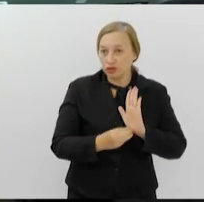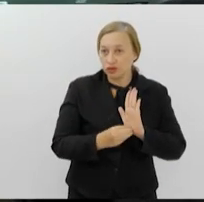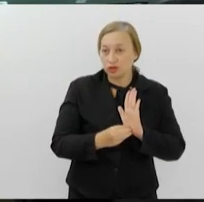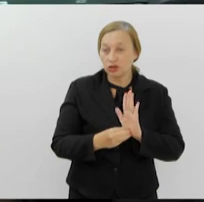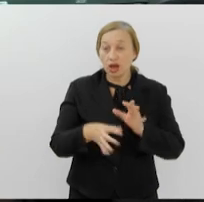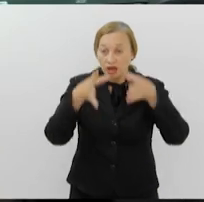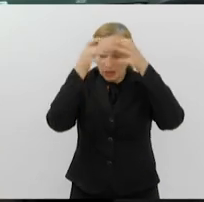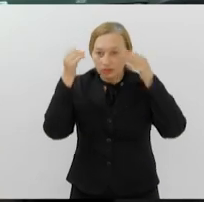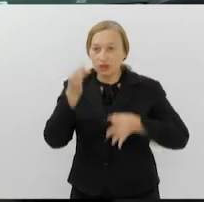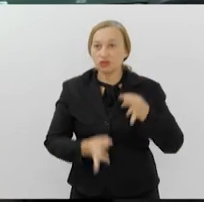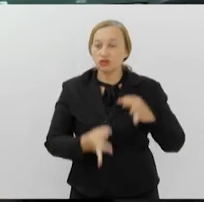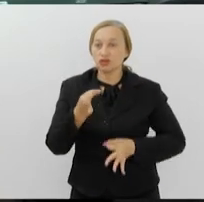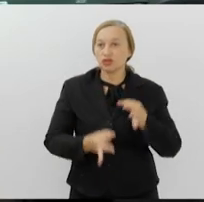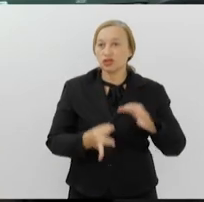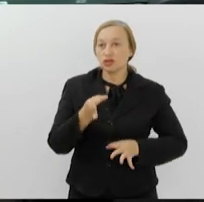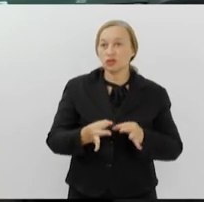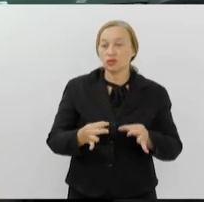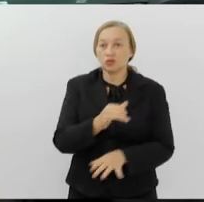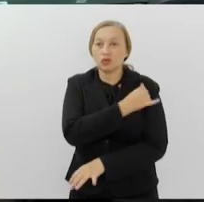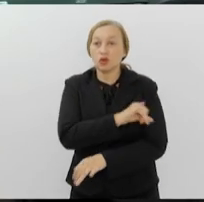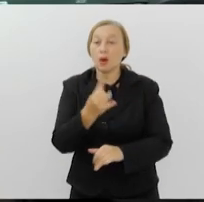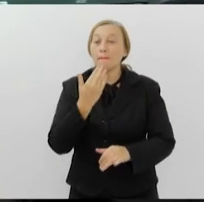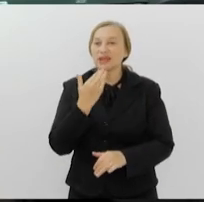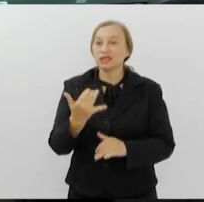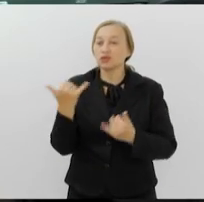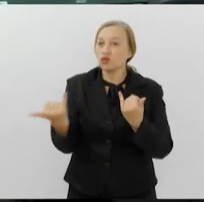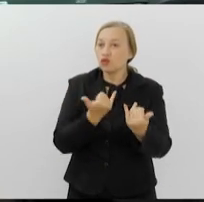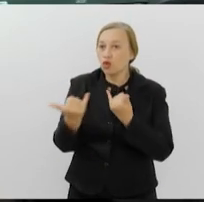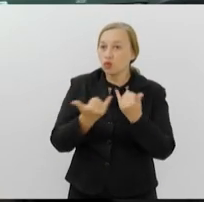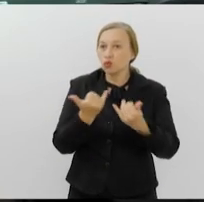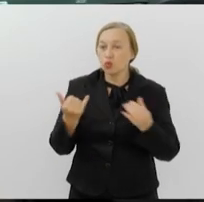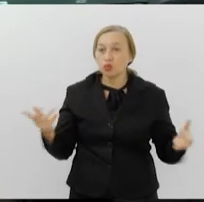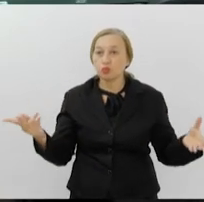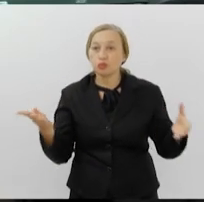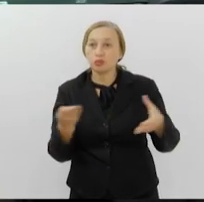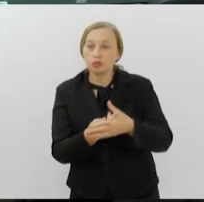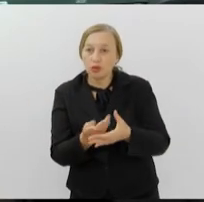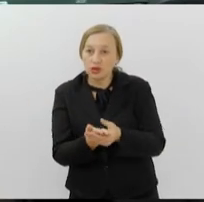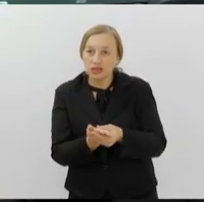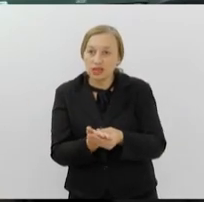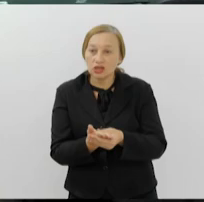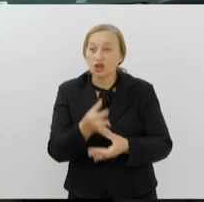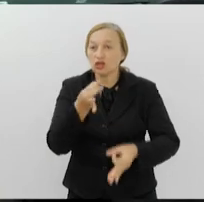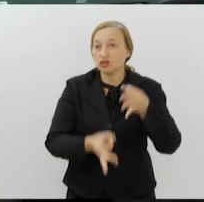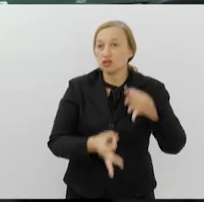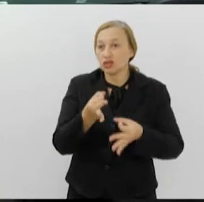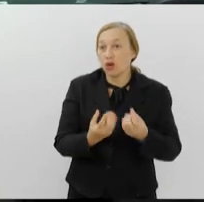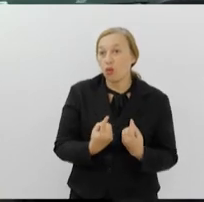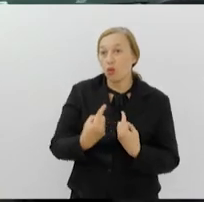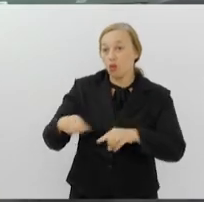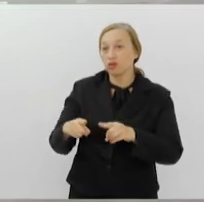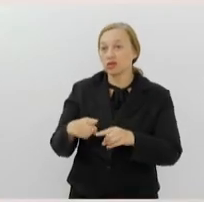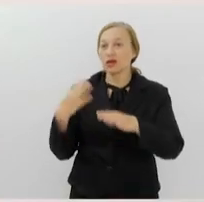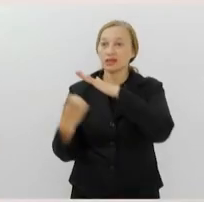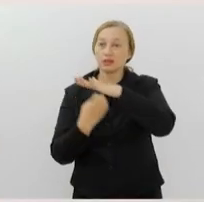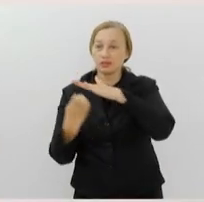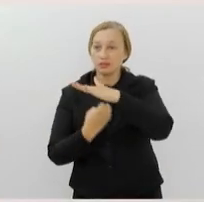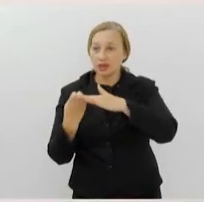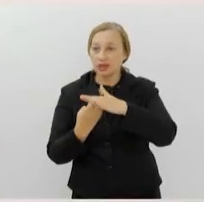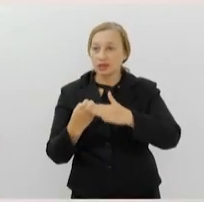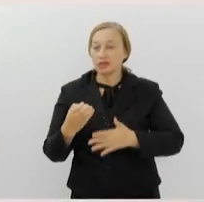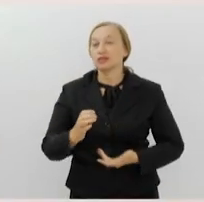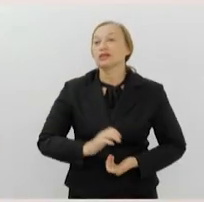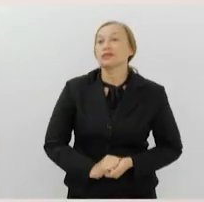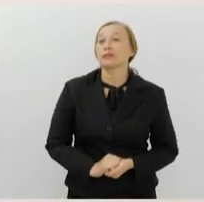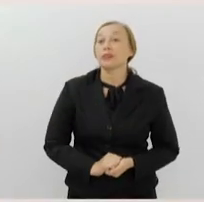solicitando informações sobre os processos judiciais movidos contra as seguradoras. Em reunião